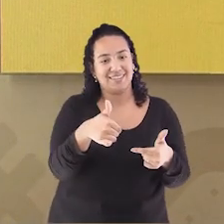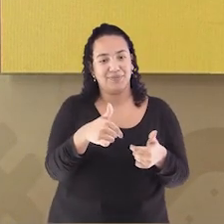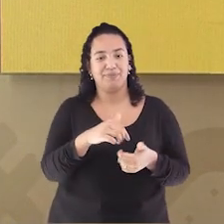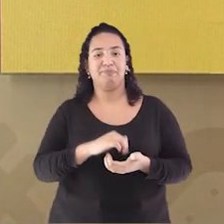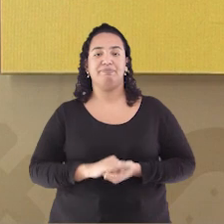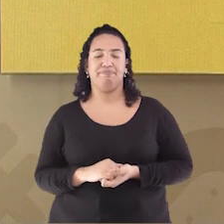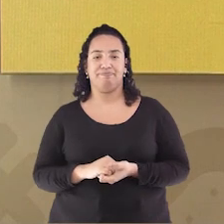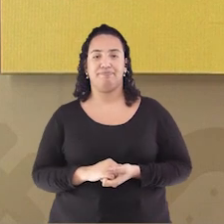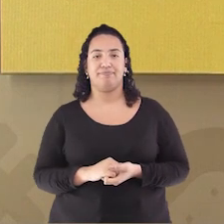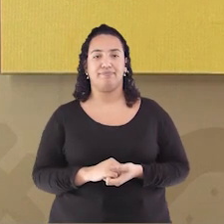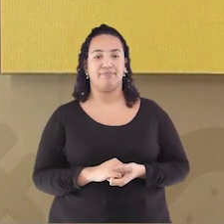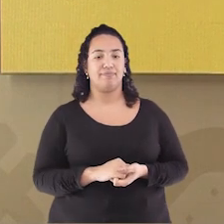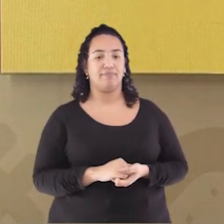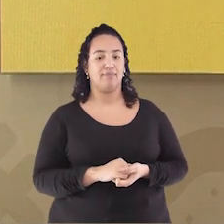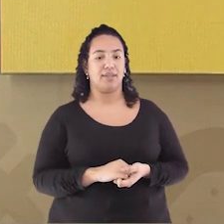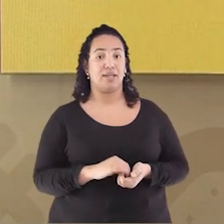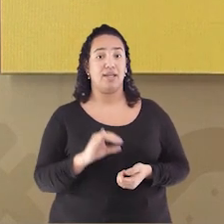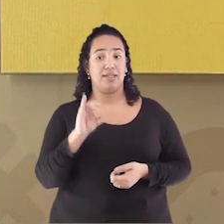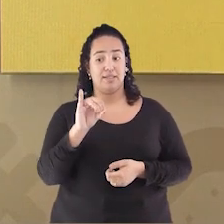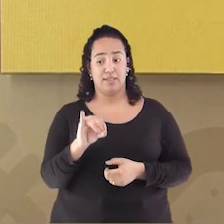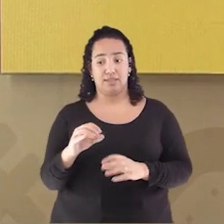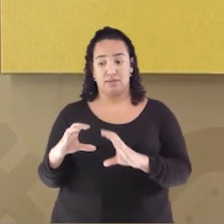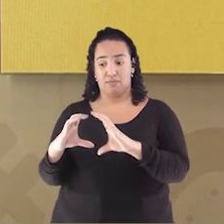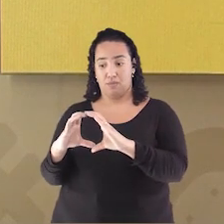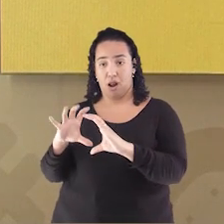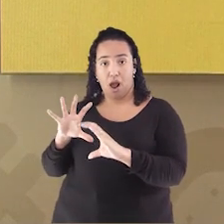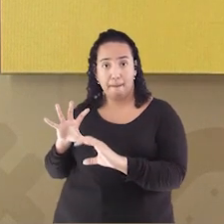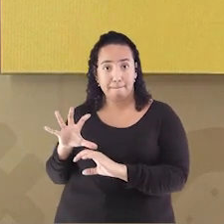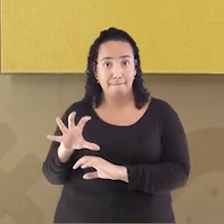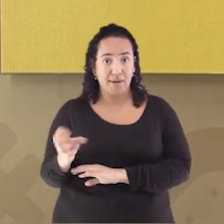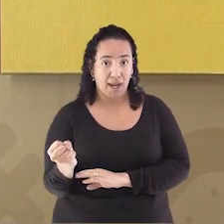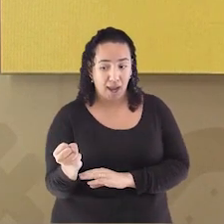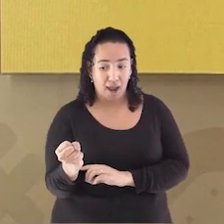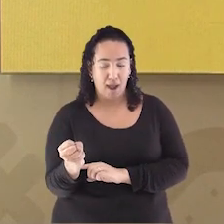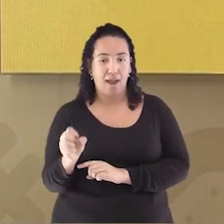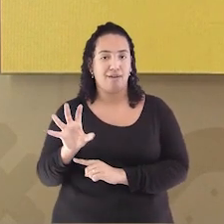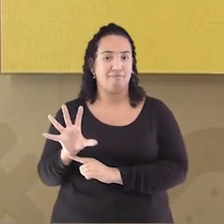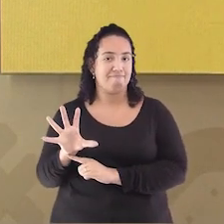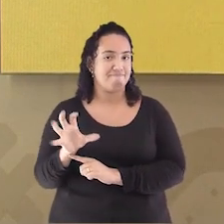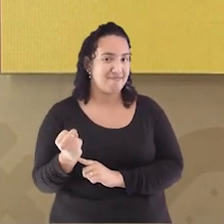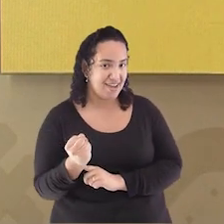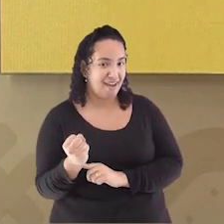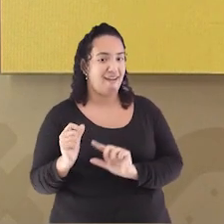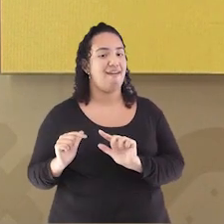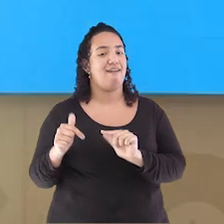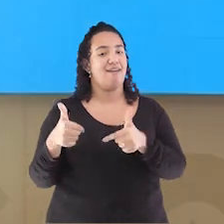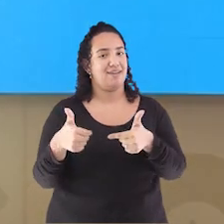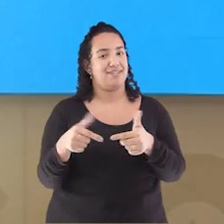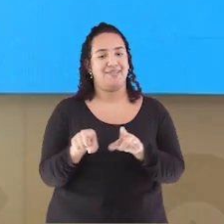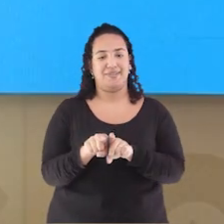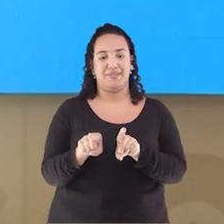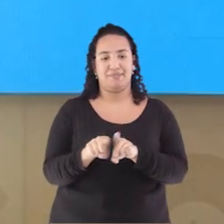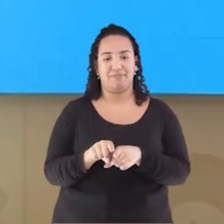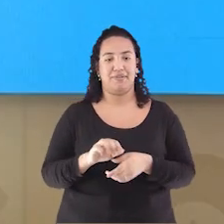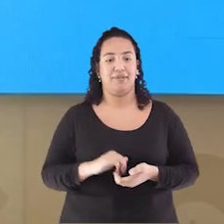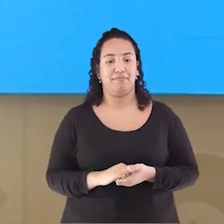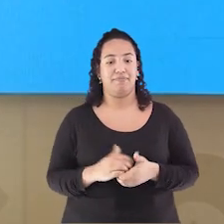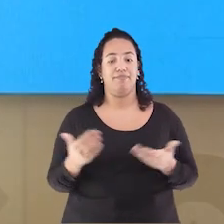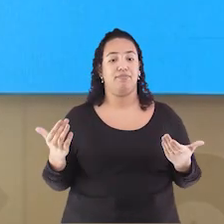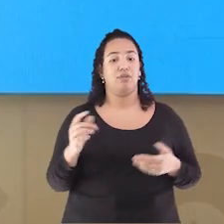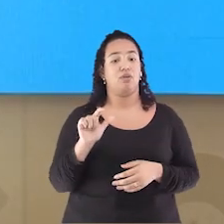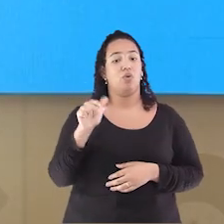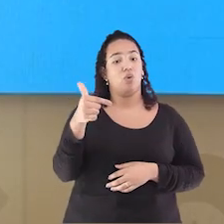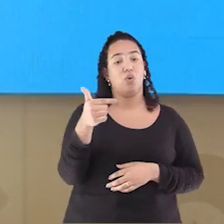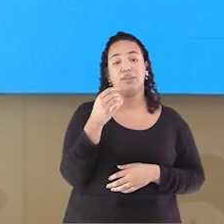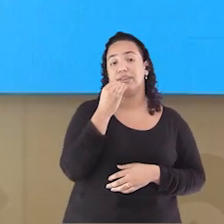Se Ela vai pegar A bola Pegar Também É uma ação Veja Outro